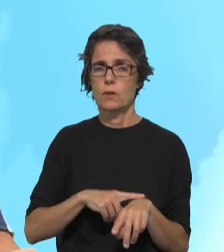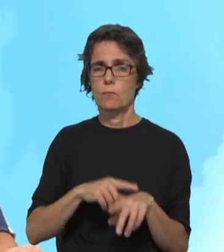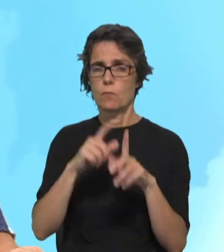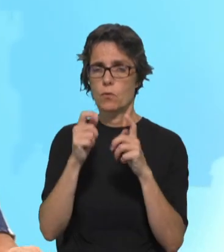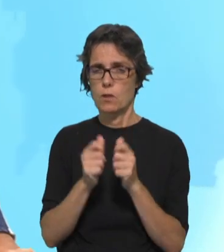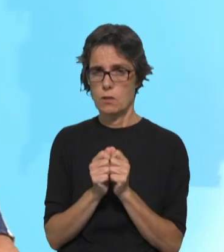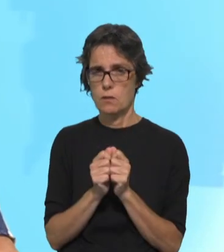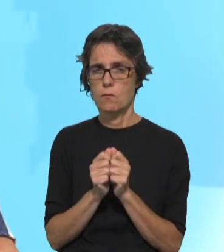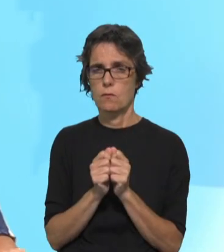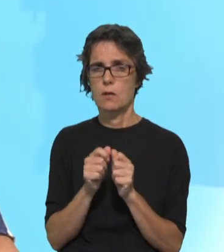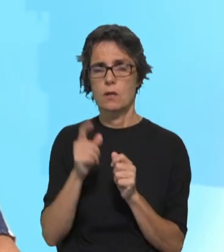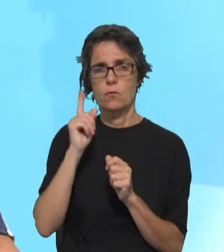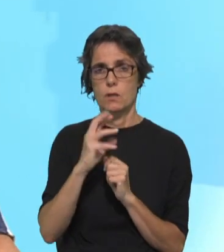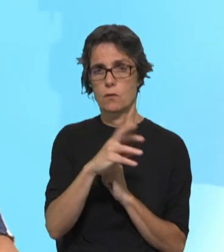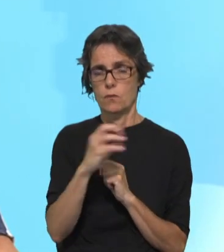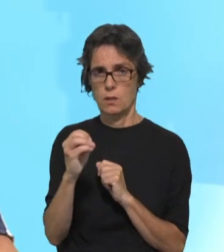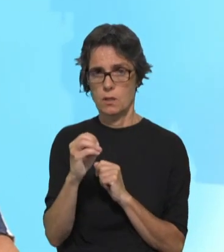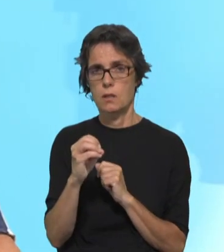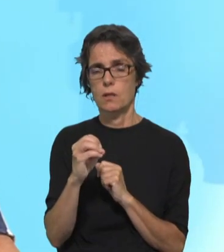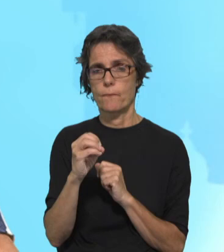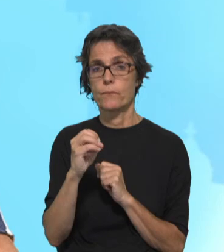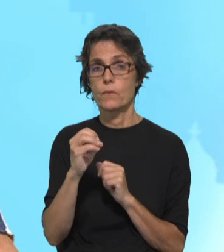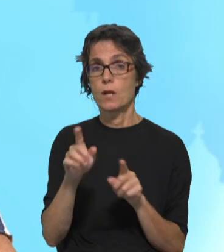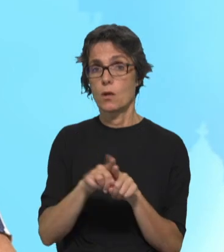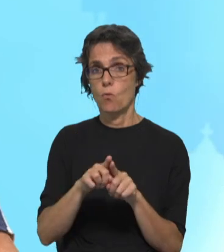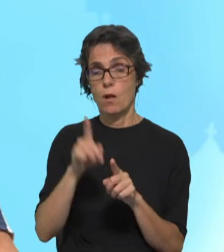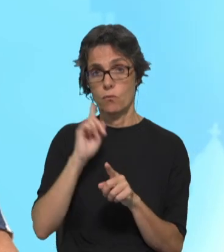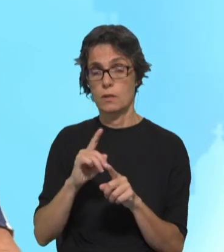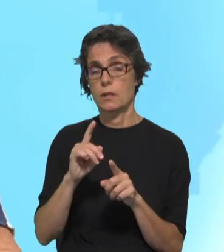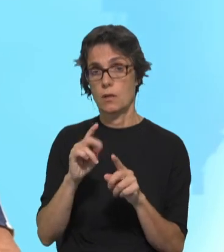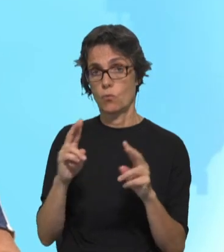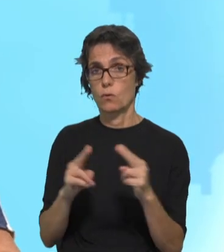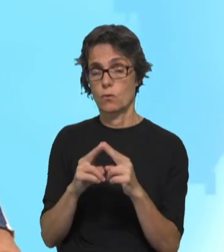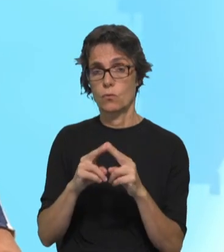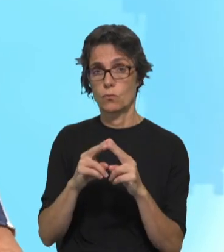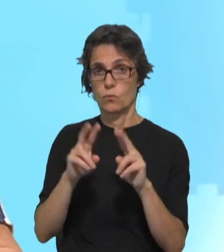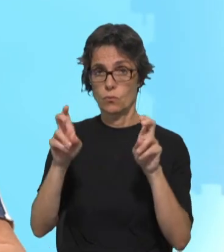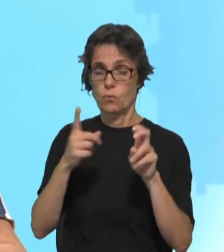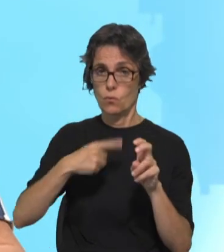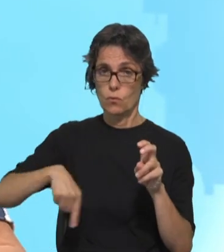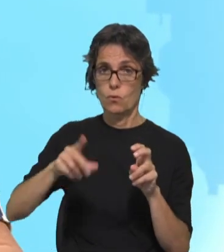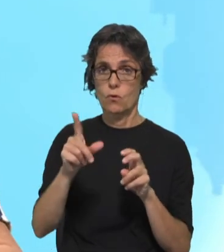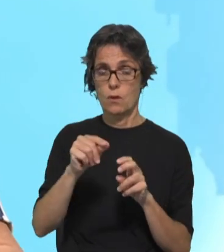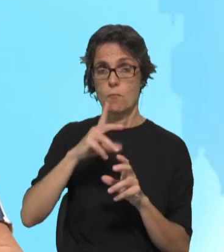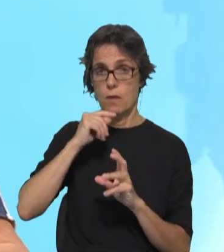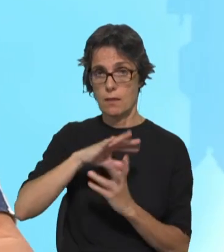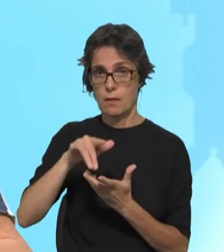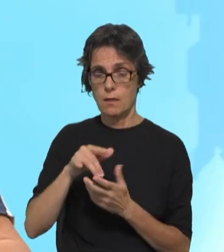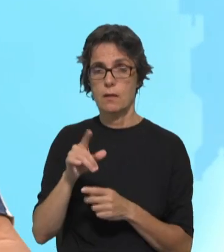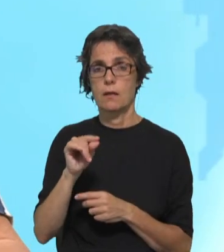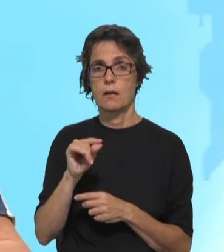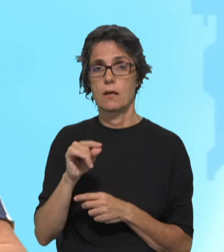vai ser no dia 30, no próprio dia do encontro que também somos terra. Queríamos, mas não é possível fazer,